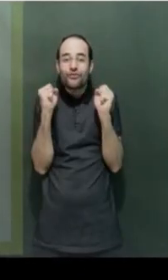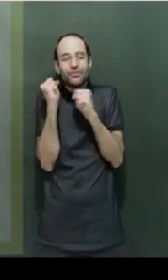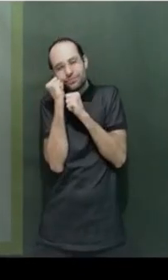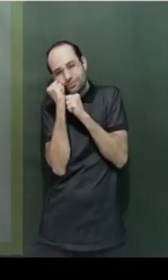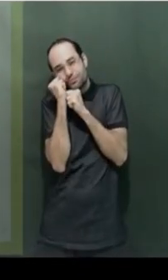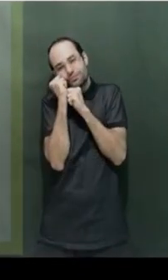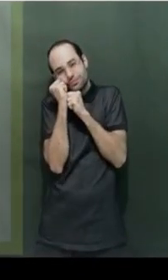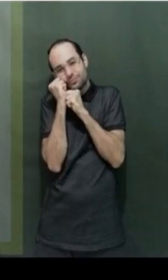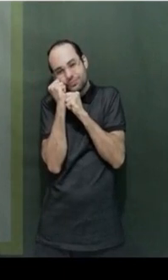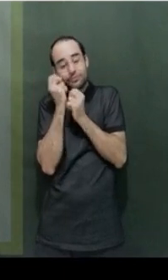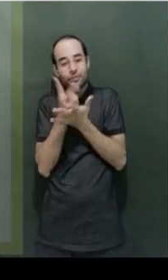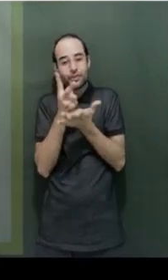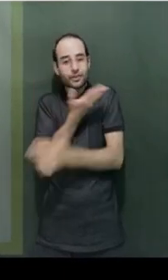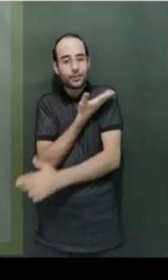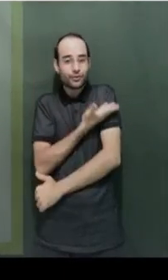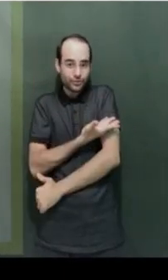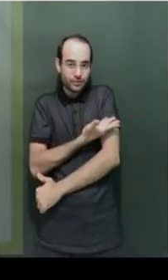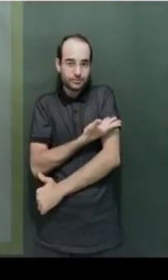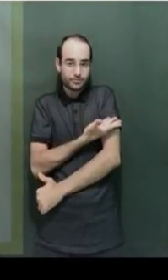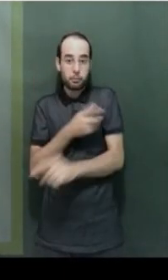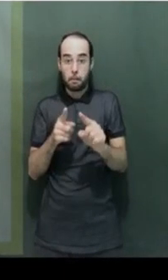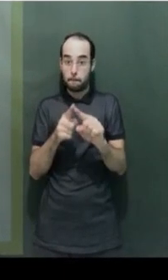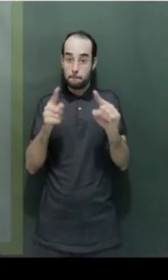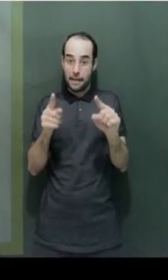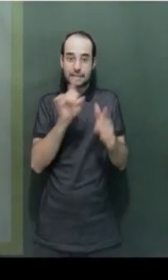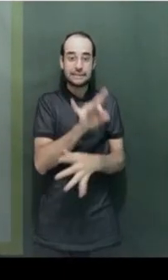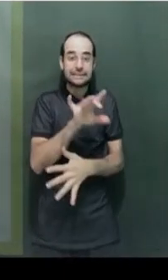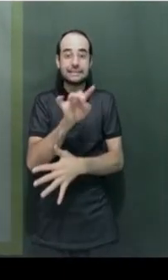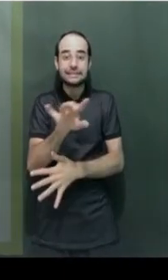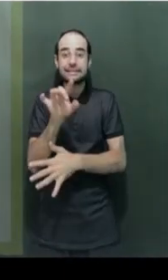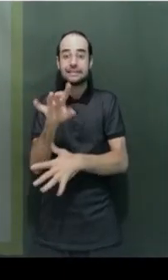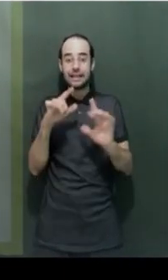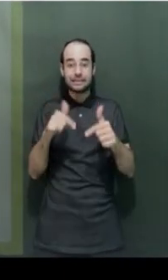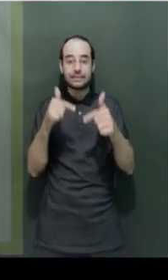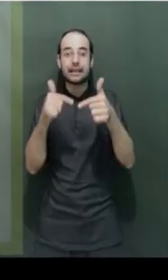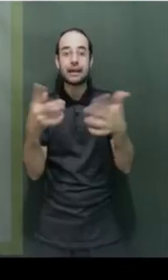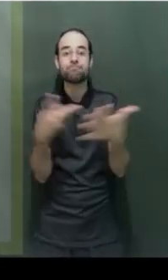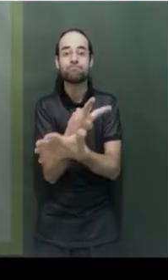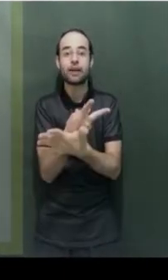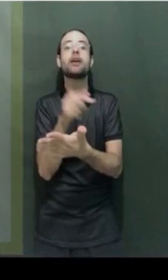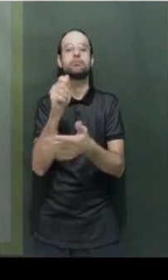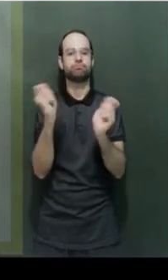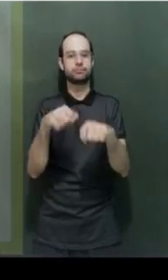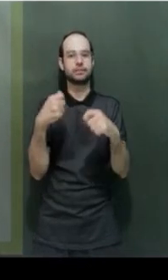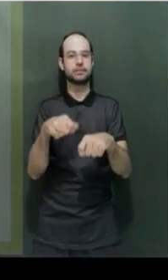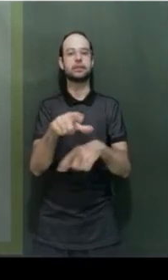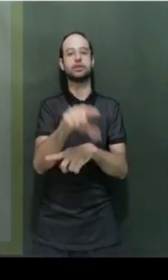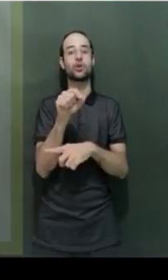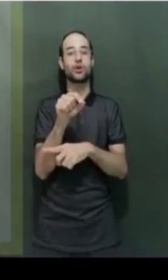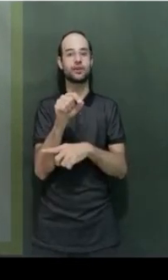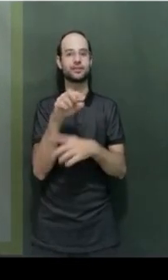ela tenha o hábito de dormir com ele. Mas para cada ação, eu preciso escolher um objeto que tenha